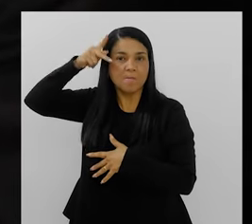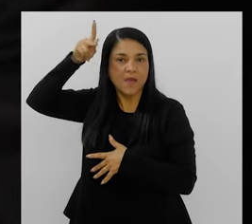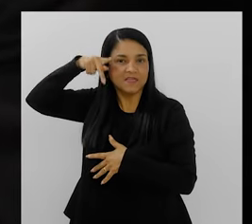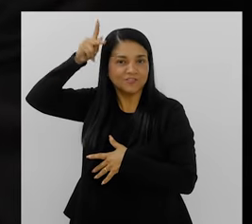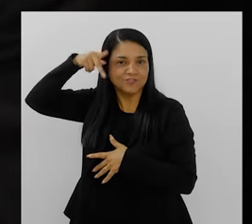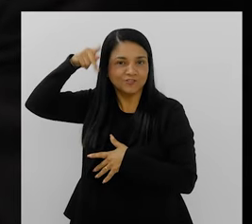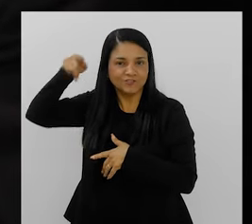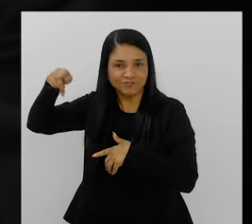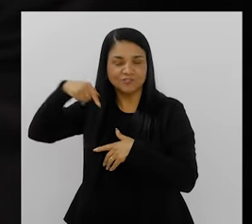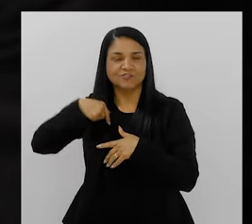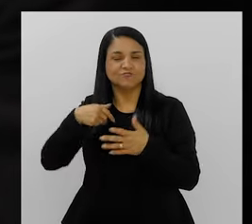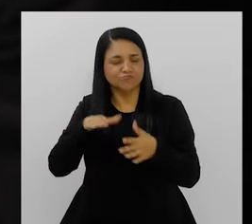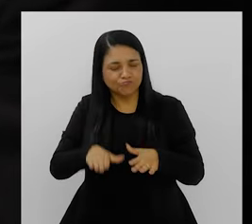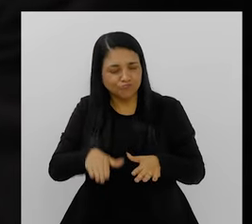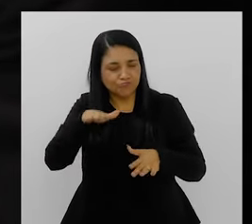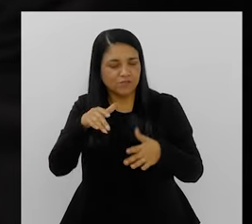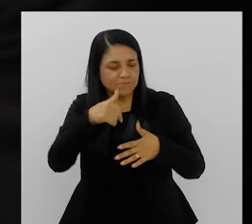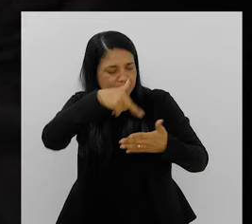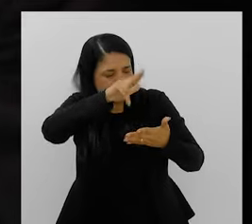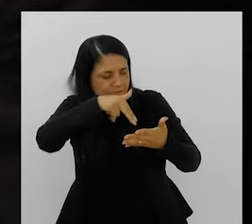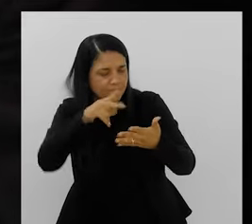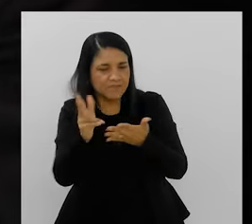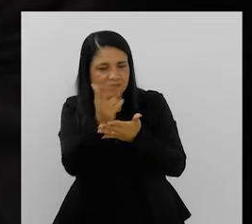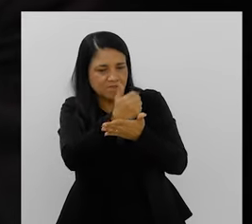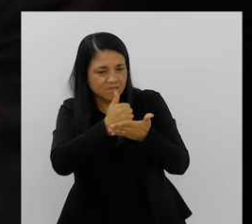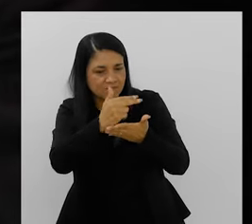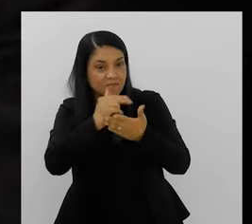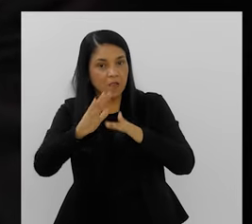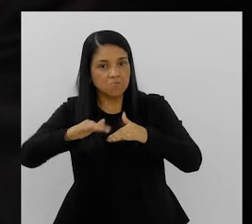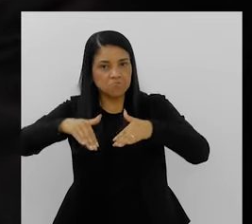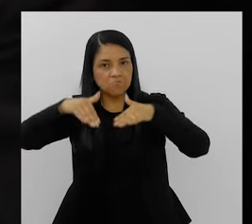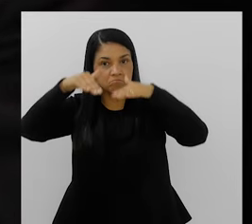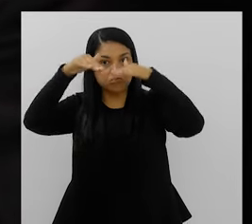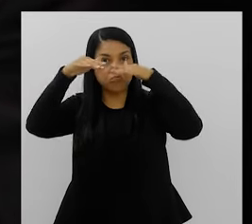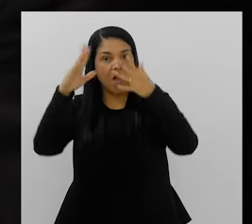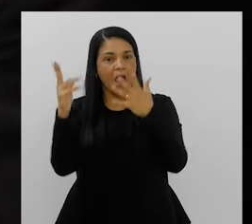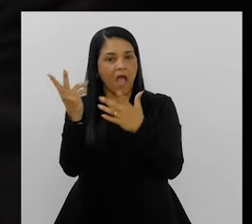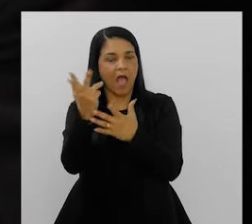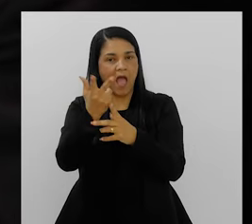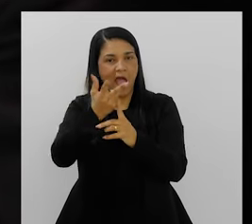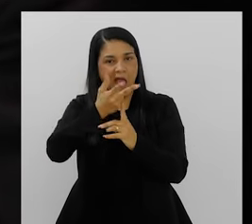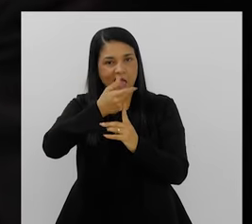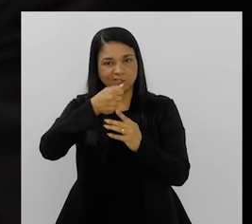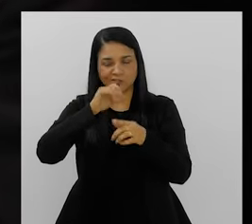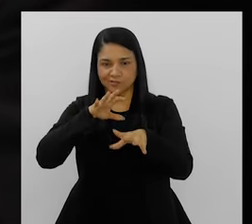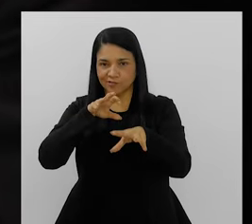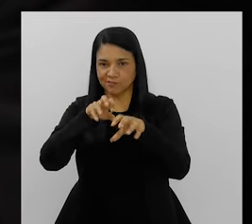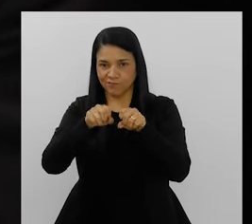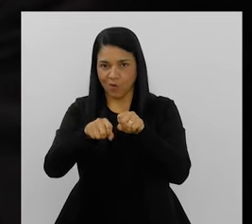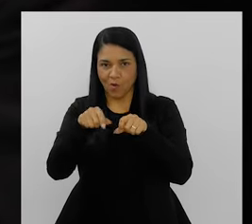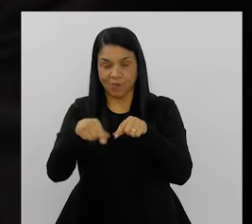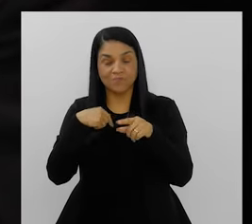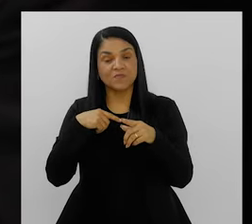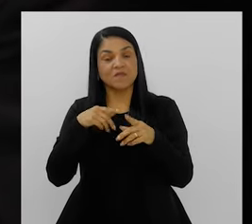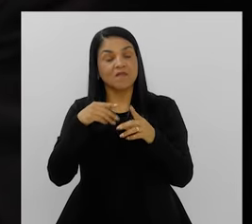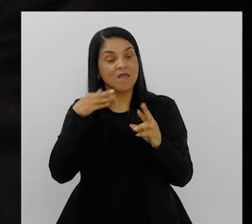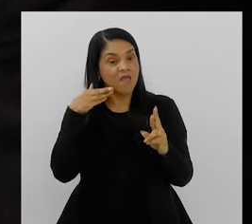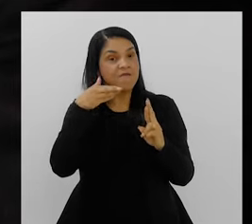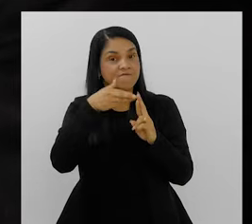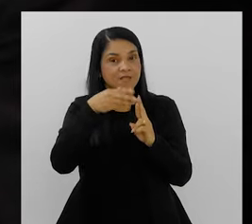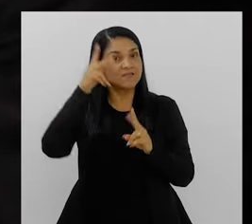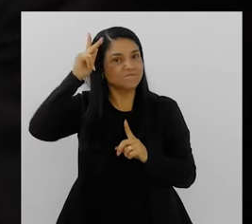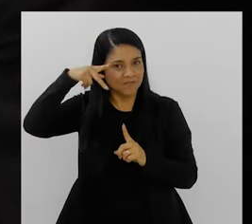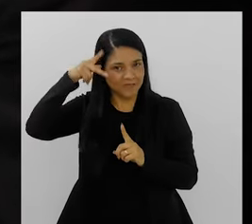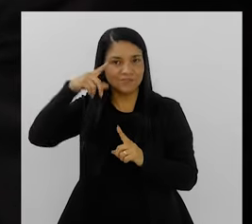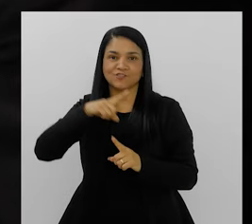pequenininhos estão ali trabalhando, desenhando, pintando e se tornam grandes artistas porque parentes hoje é uma referência para a gente no termo de carnaval.